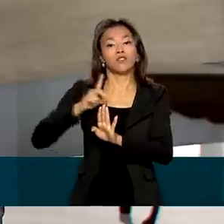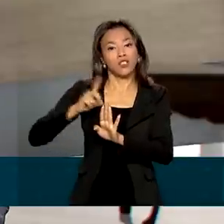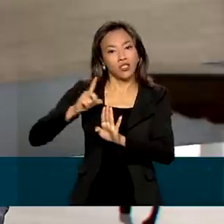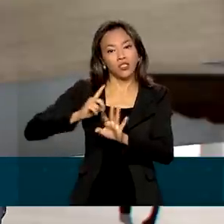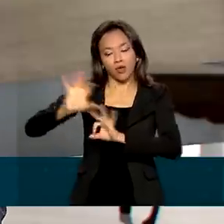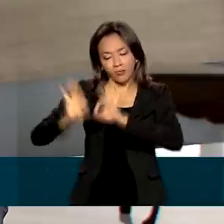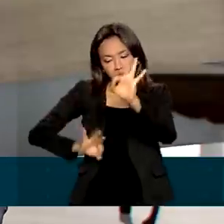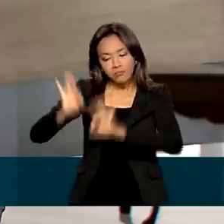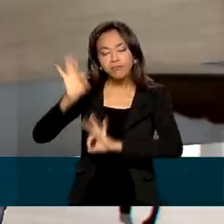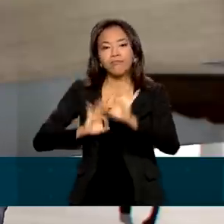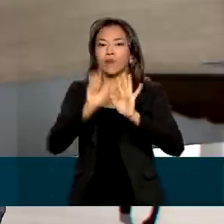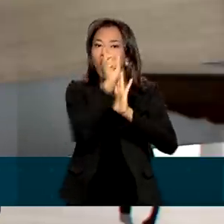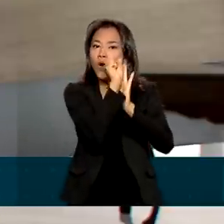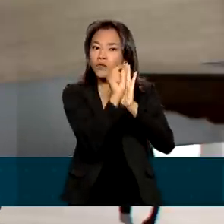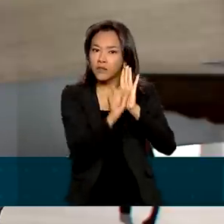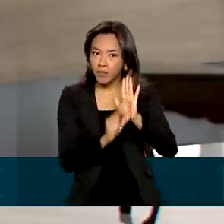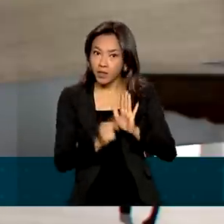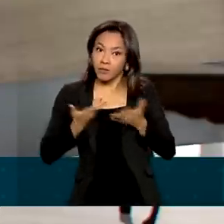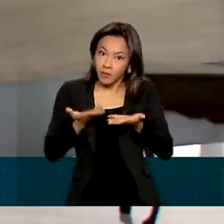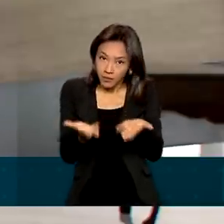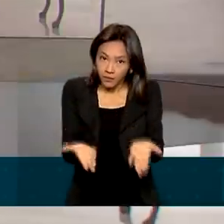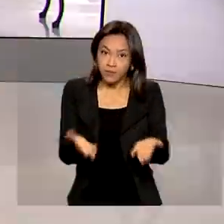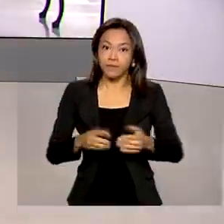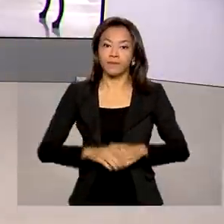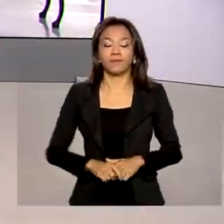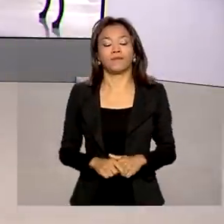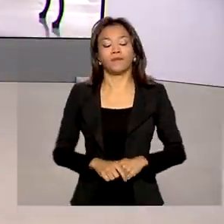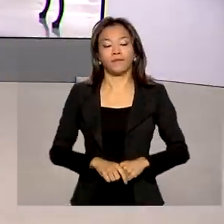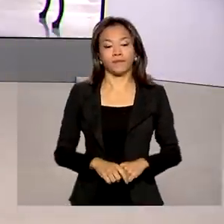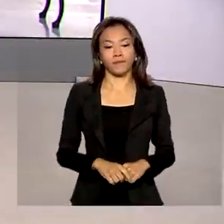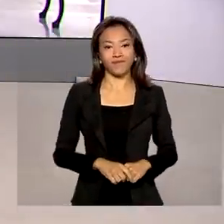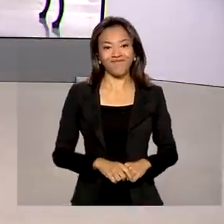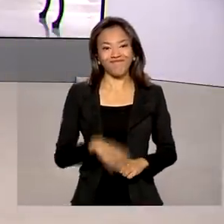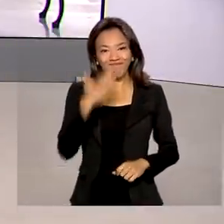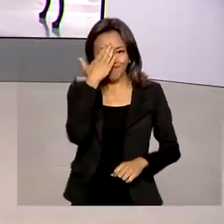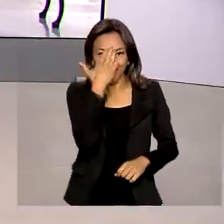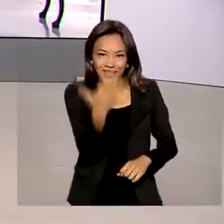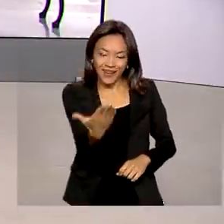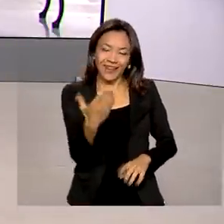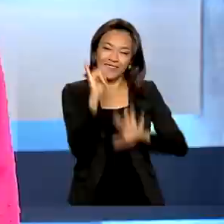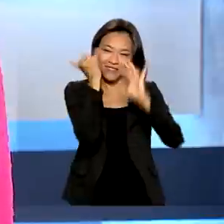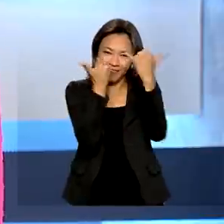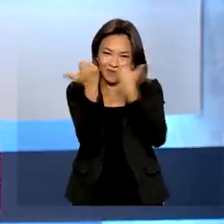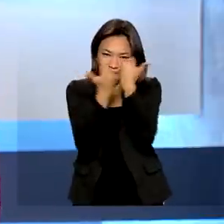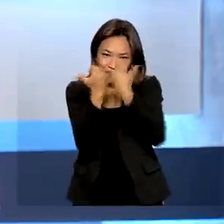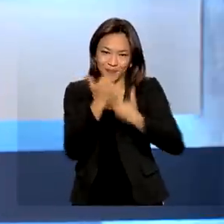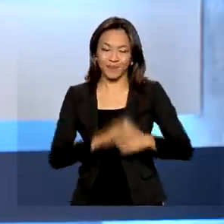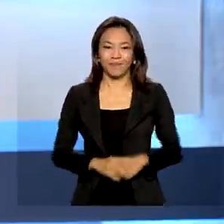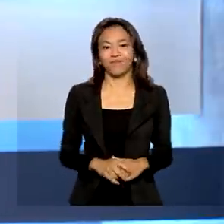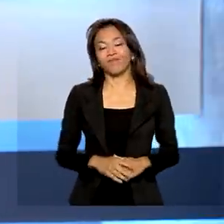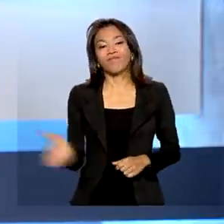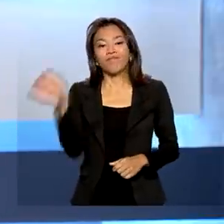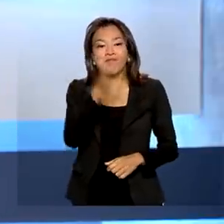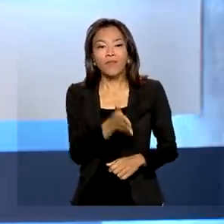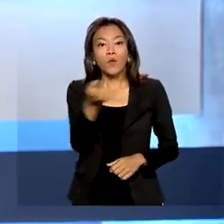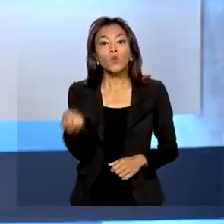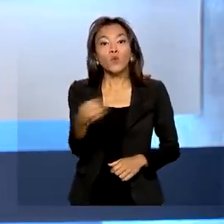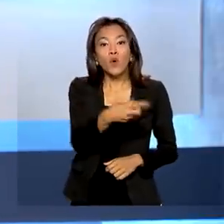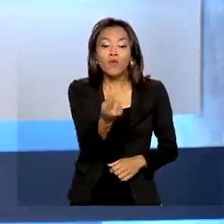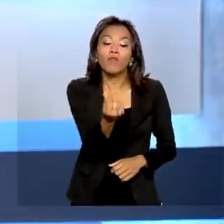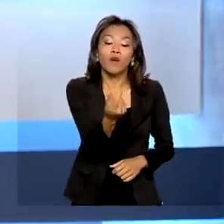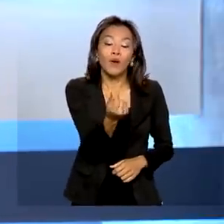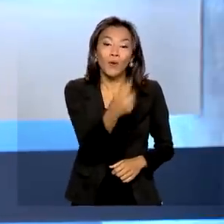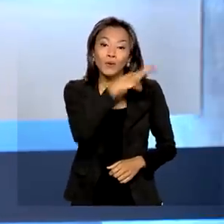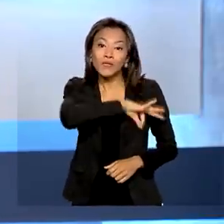orçamentária e recursos para isso. Luciana. Obrigada, Glauco, pelas informações. O novo valor do